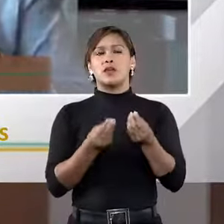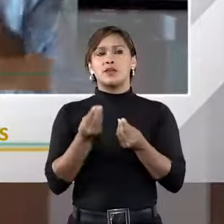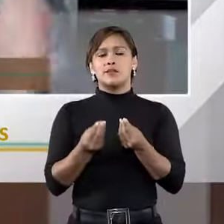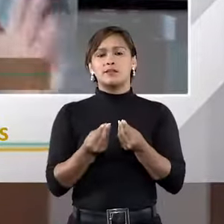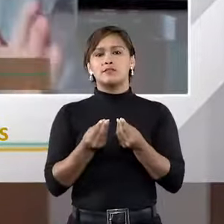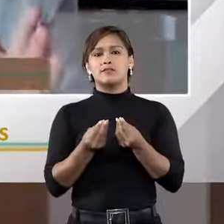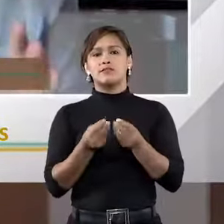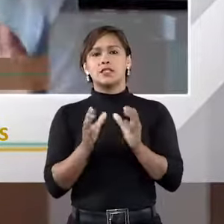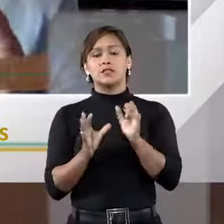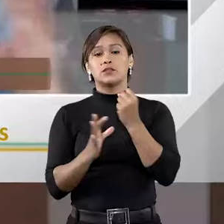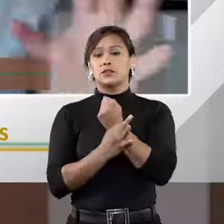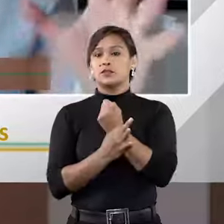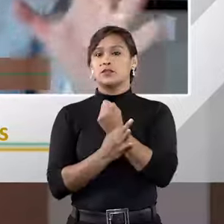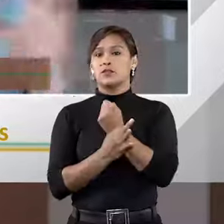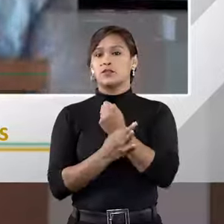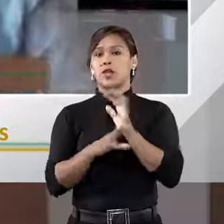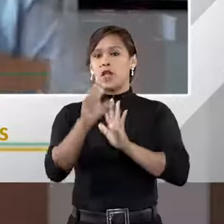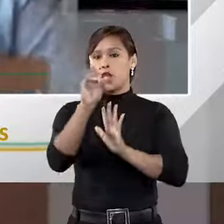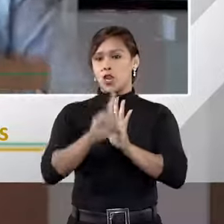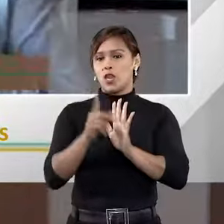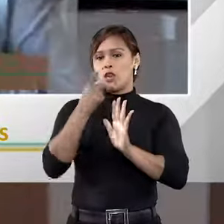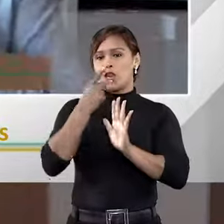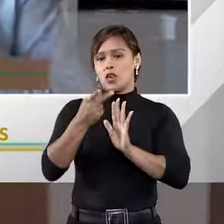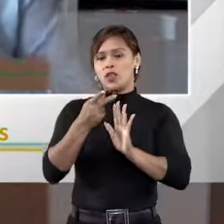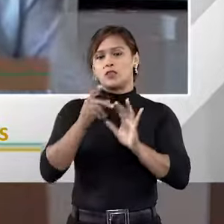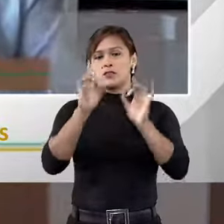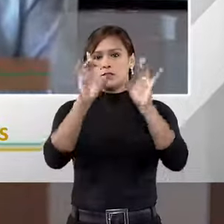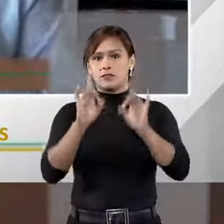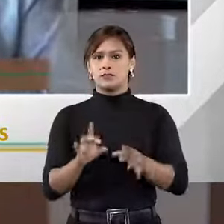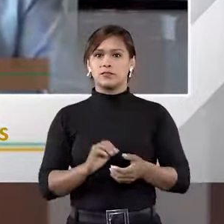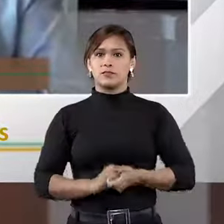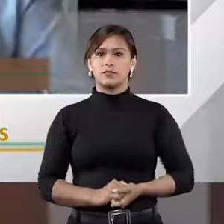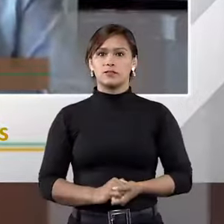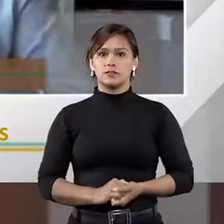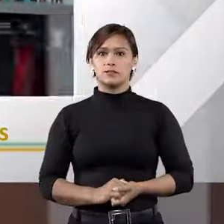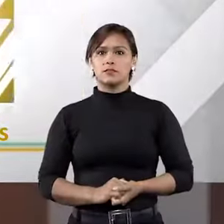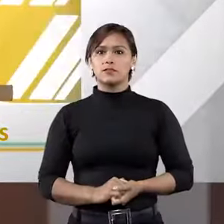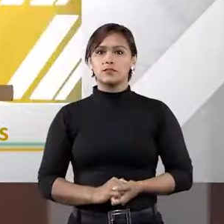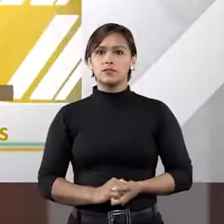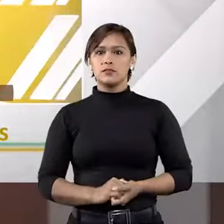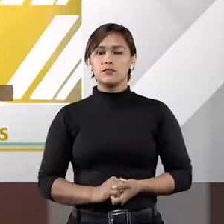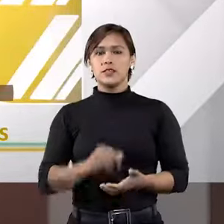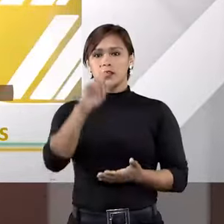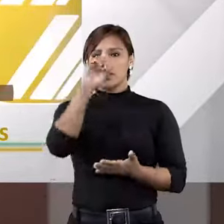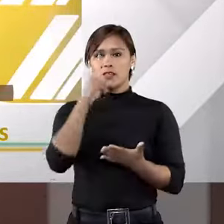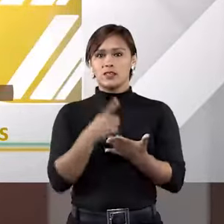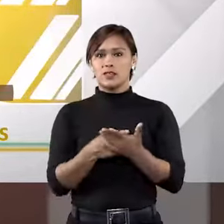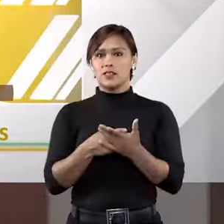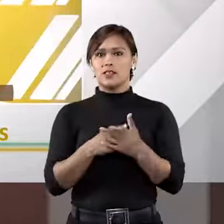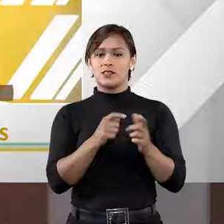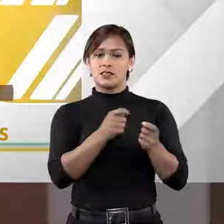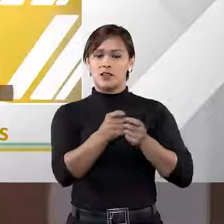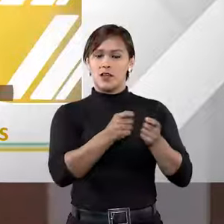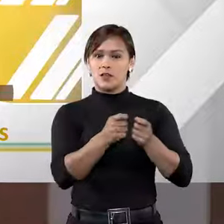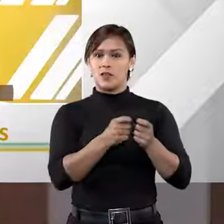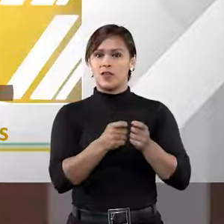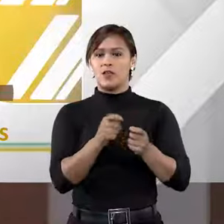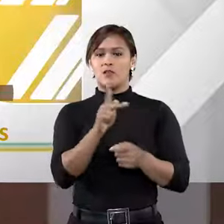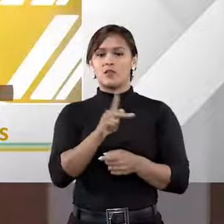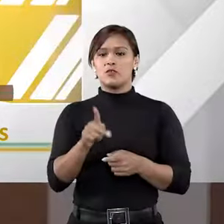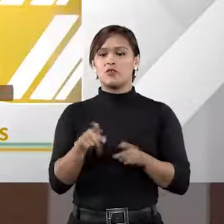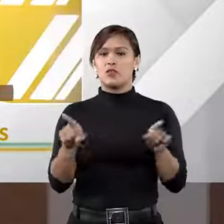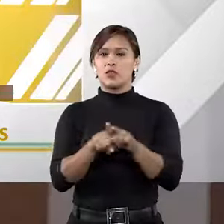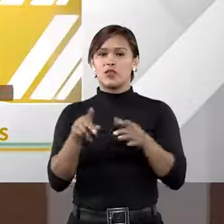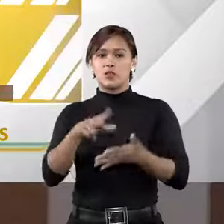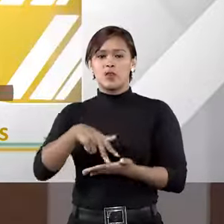seguro. Então, diria que essas são as vantagens principais. E a decisão arbitral, professor Talamini, também gera